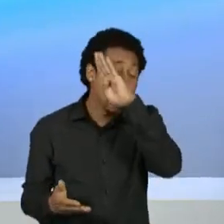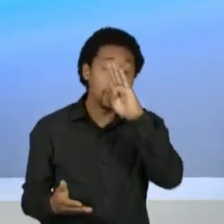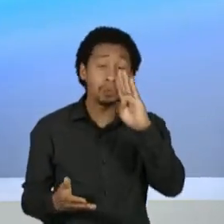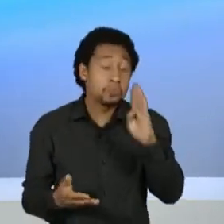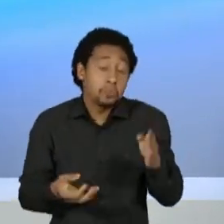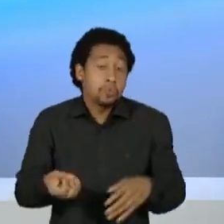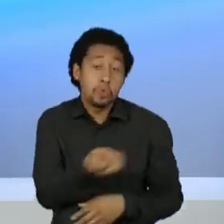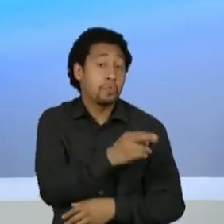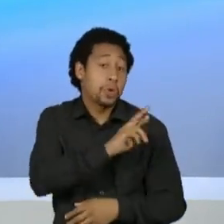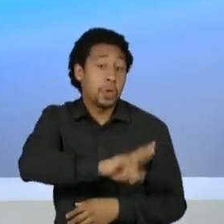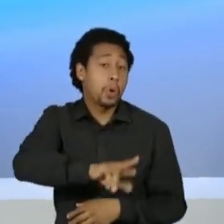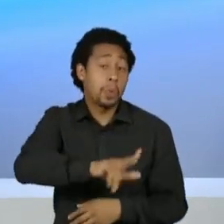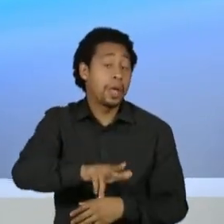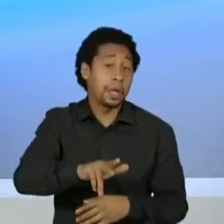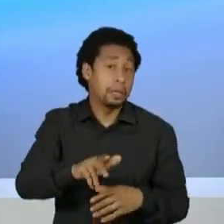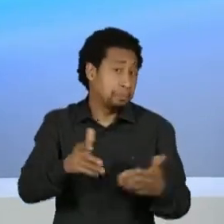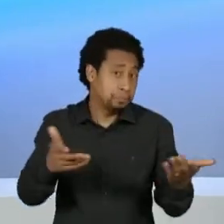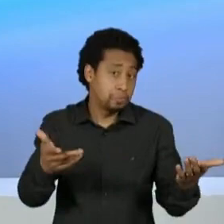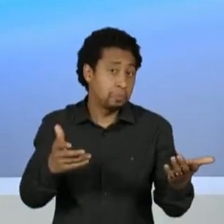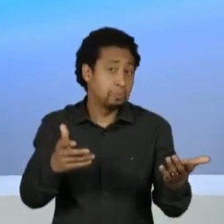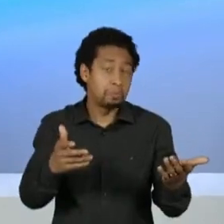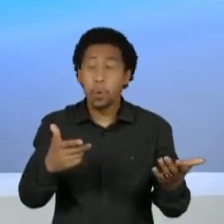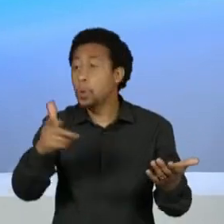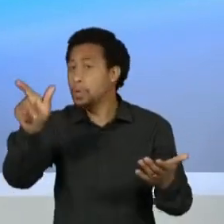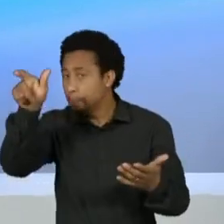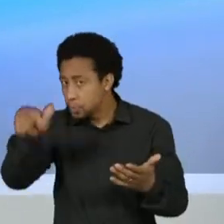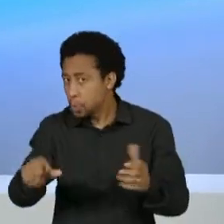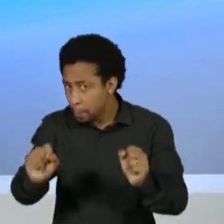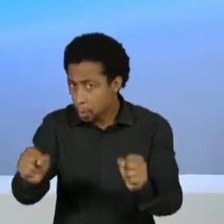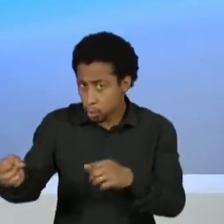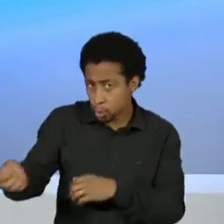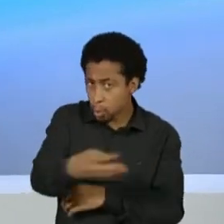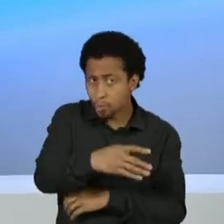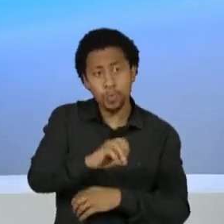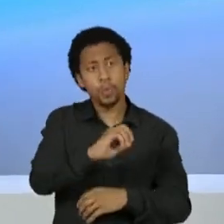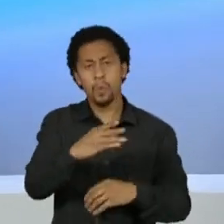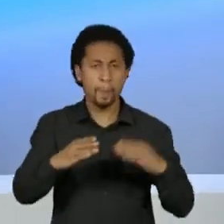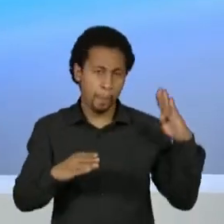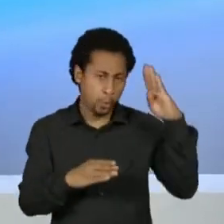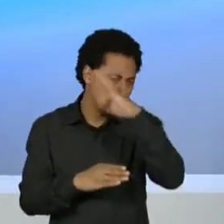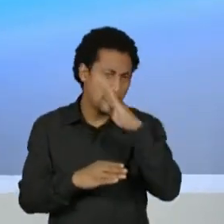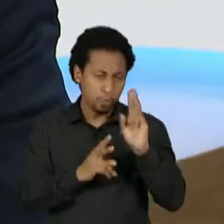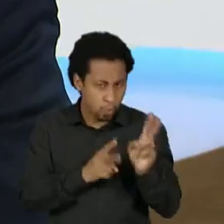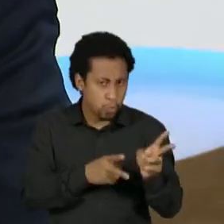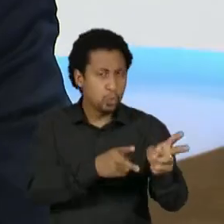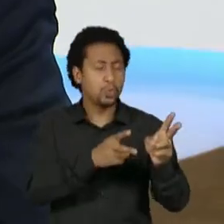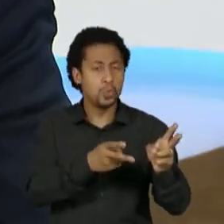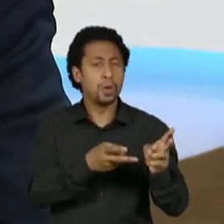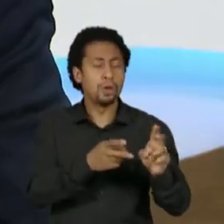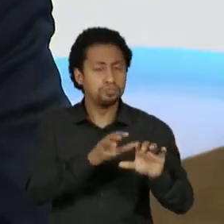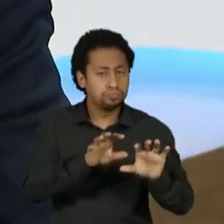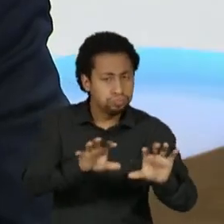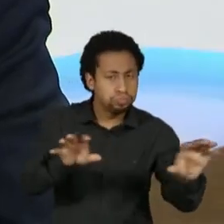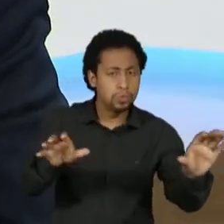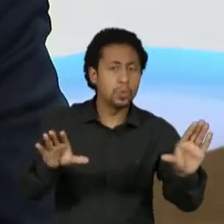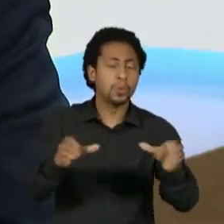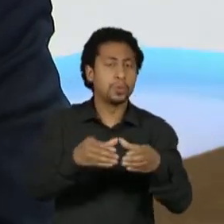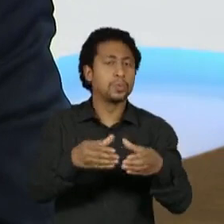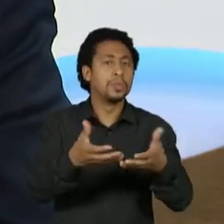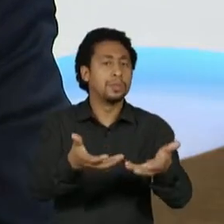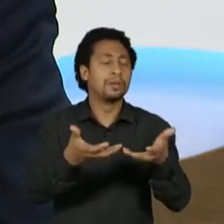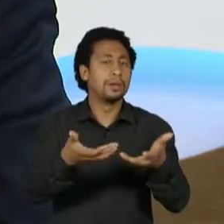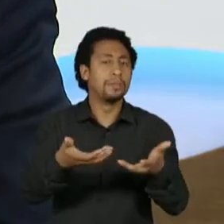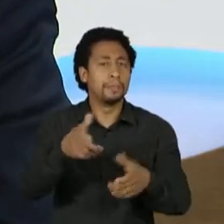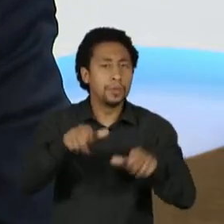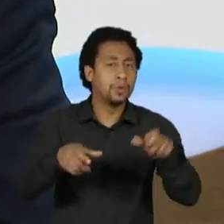alguém ou o Bolsonaro se agarrou nesse eleitor que queria algo novo? Bom, em primeiro lugar, esse